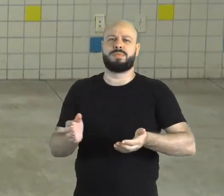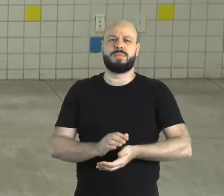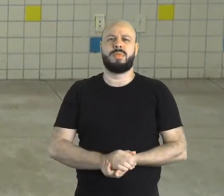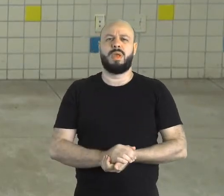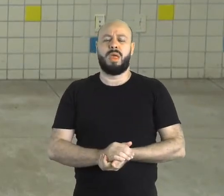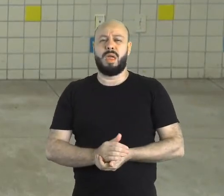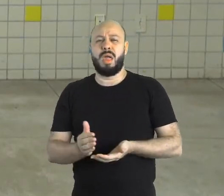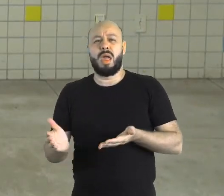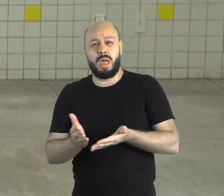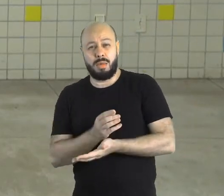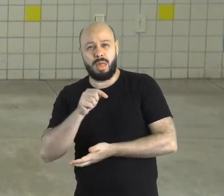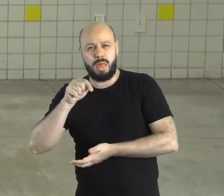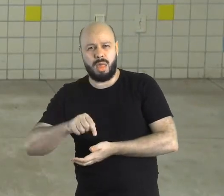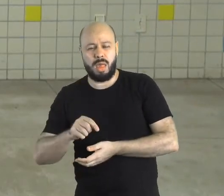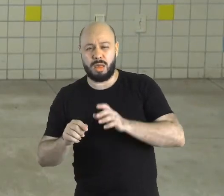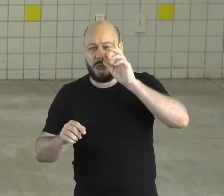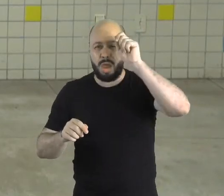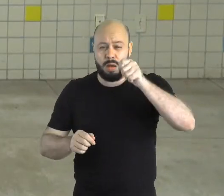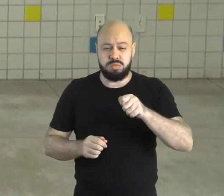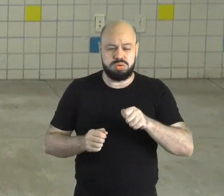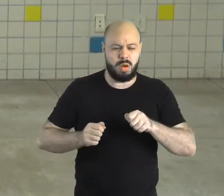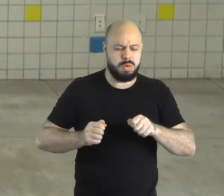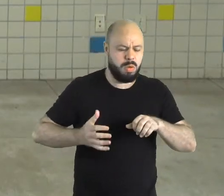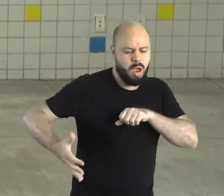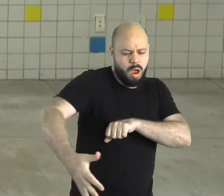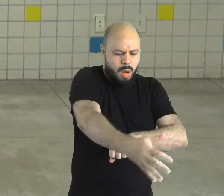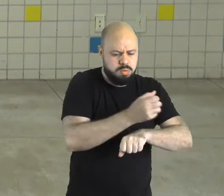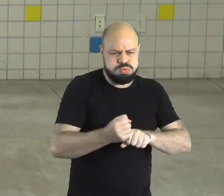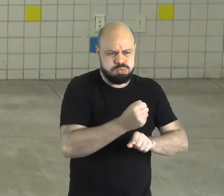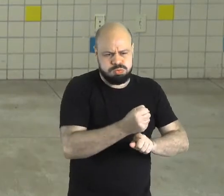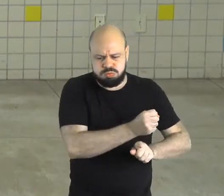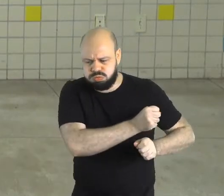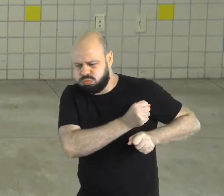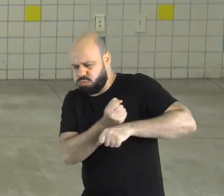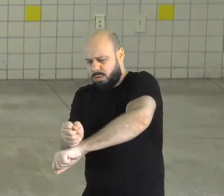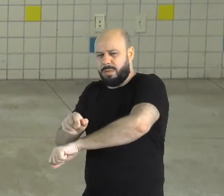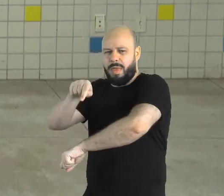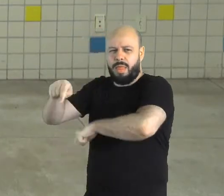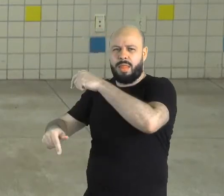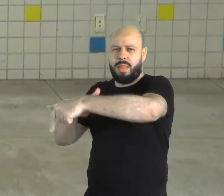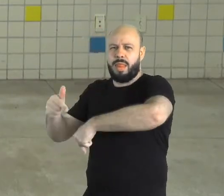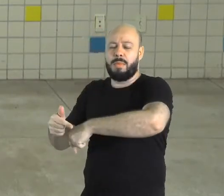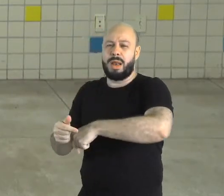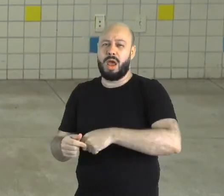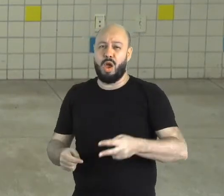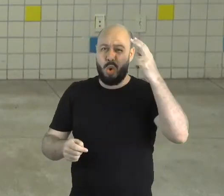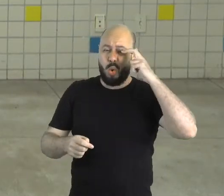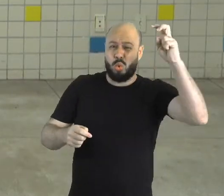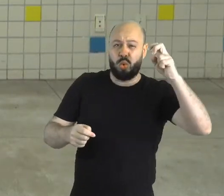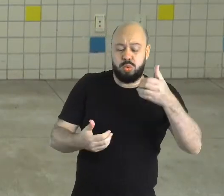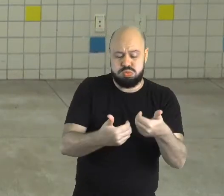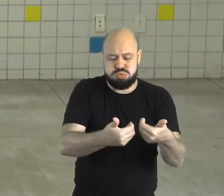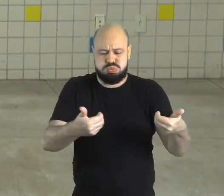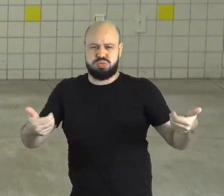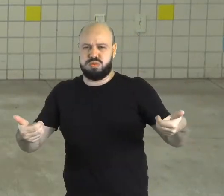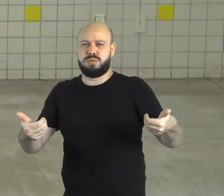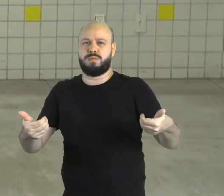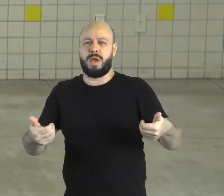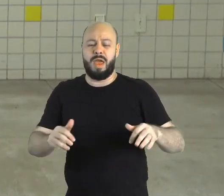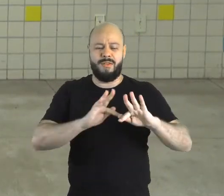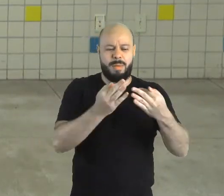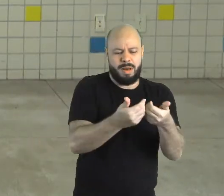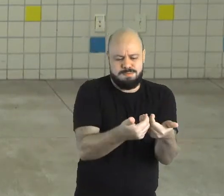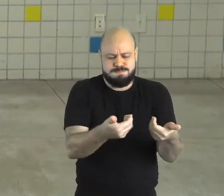navios negreiros foram pessoas que foram tiradas de sua família, foram pessoas que foram afastadas de sua cultura, certo? Por uma